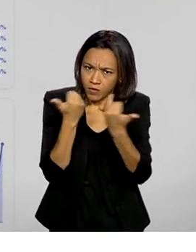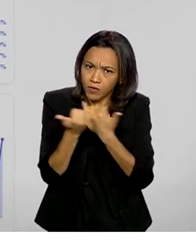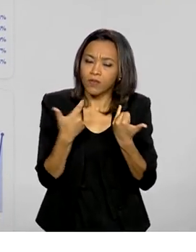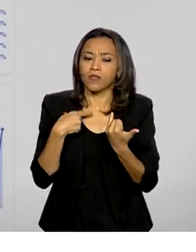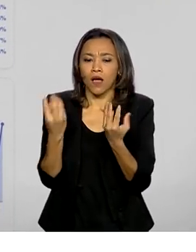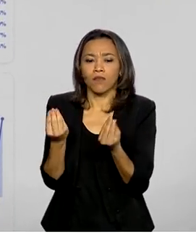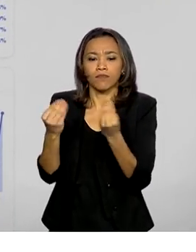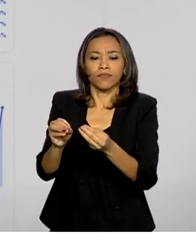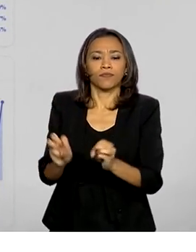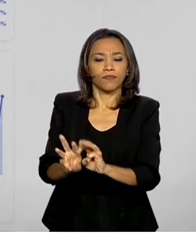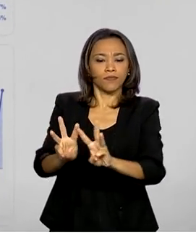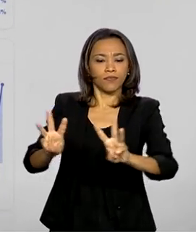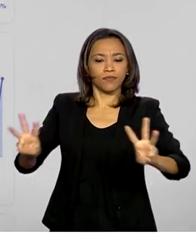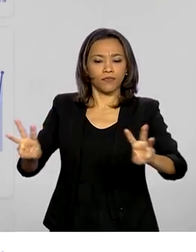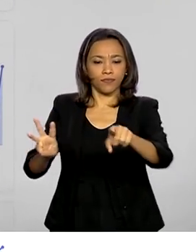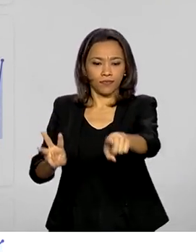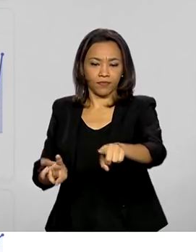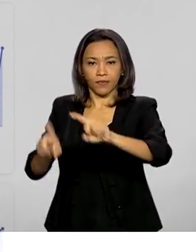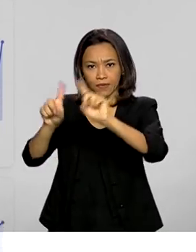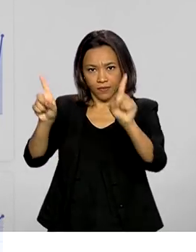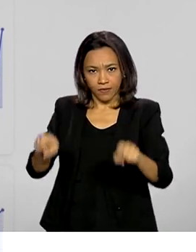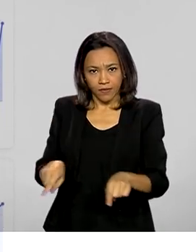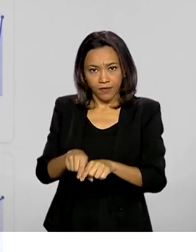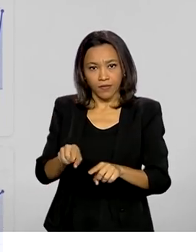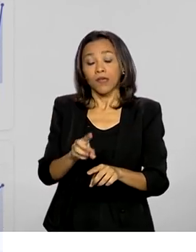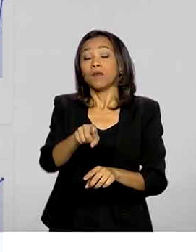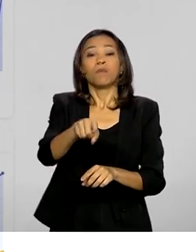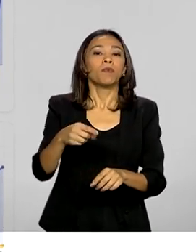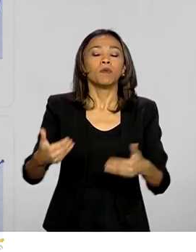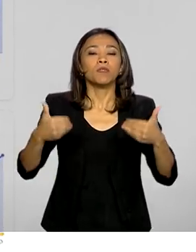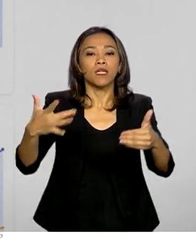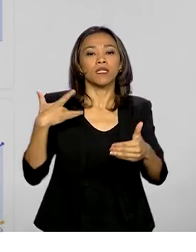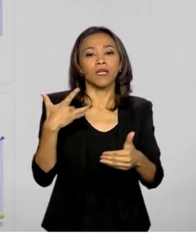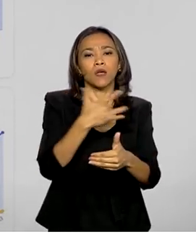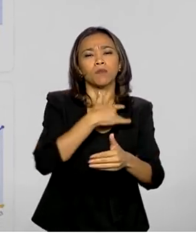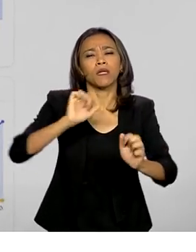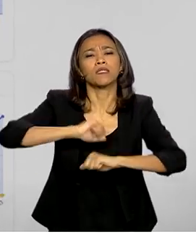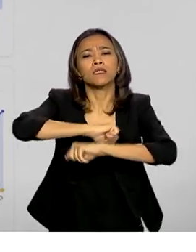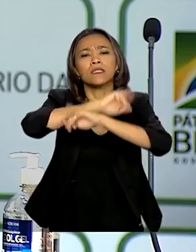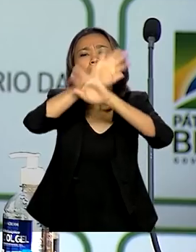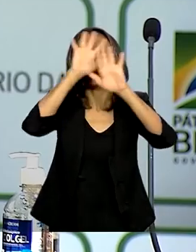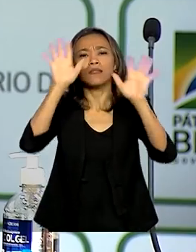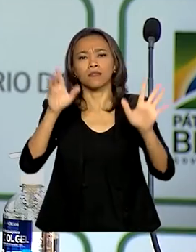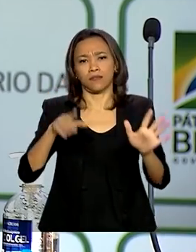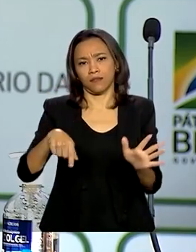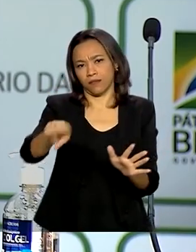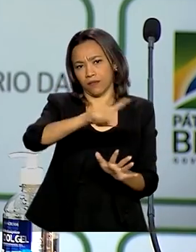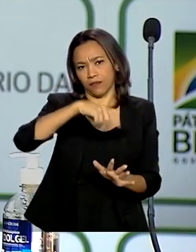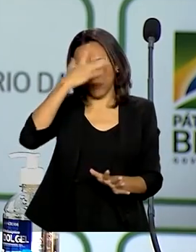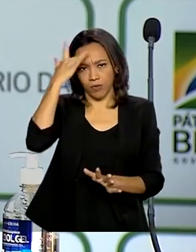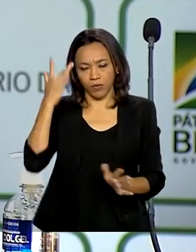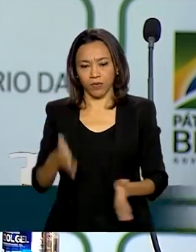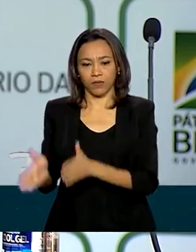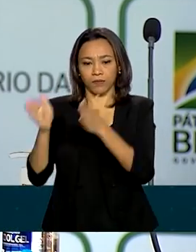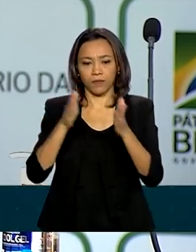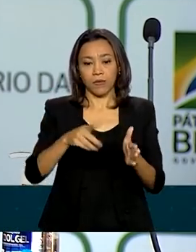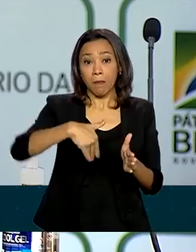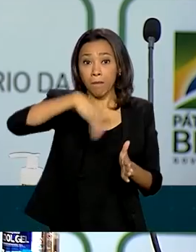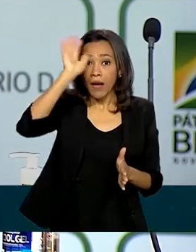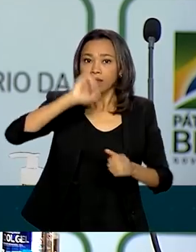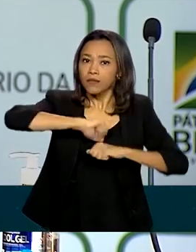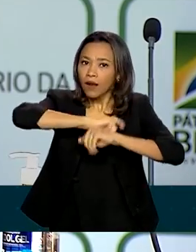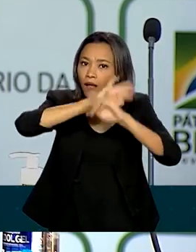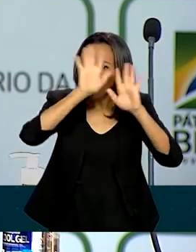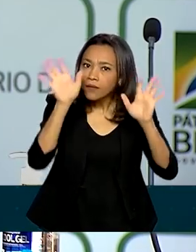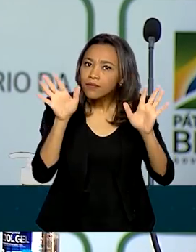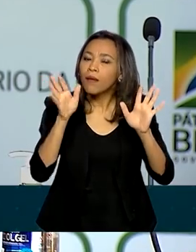da Saúde nesta quinta-feira para informar e esclarecer com transparência a população. Quanto mais transparência, melhor.